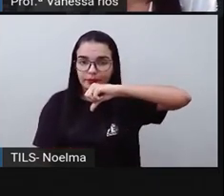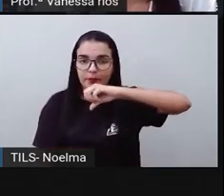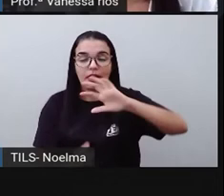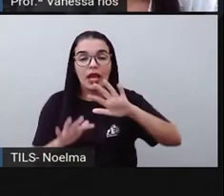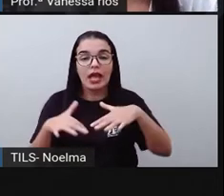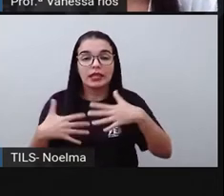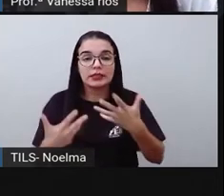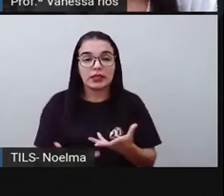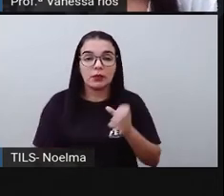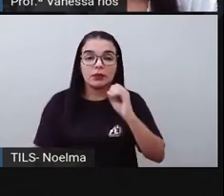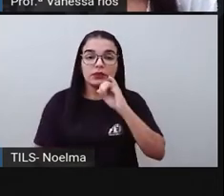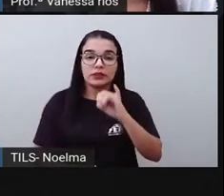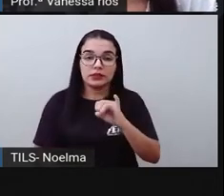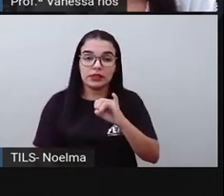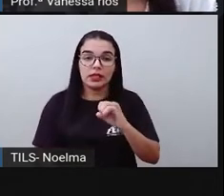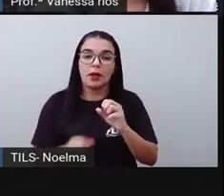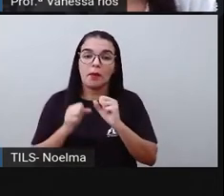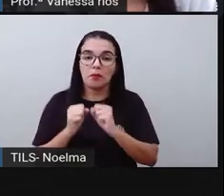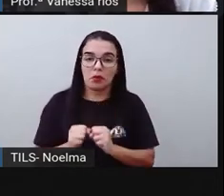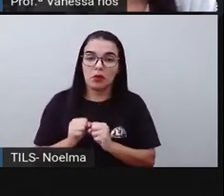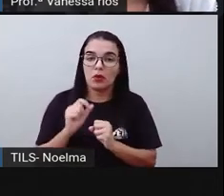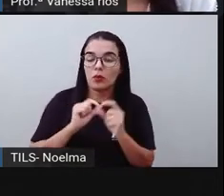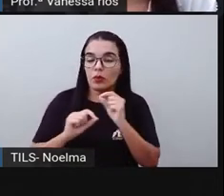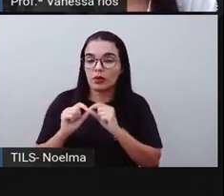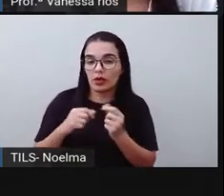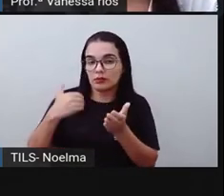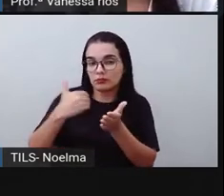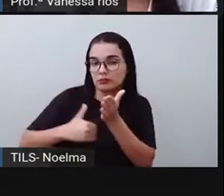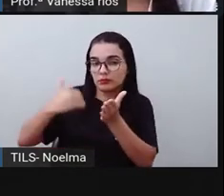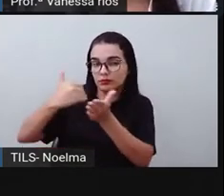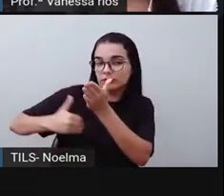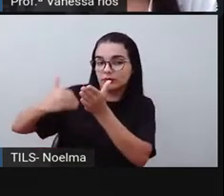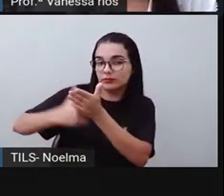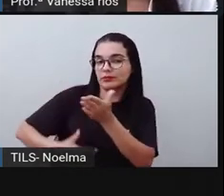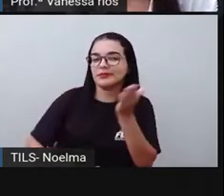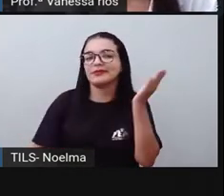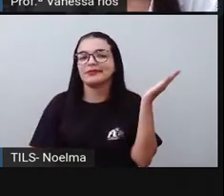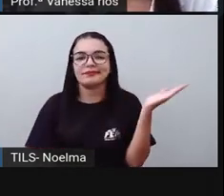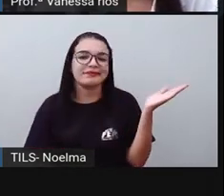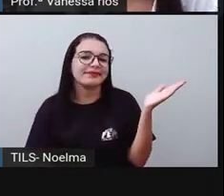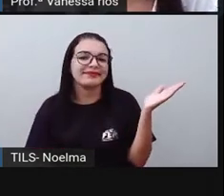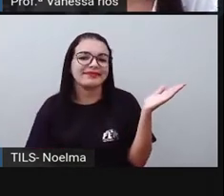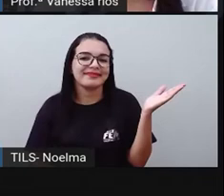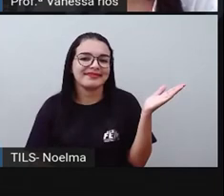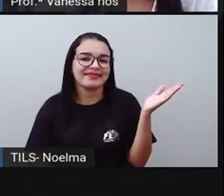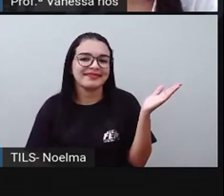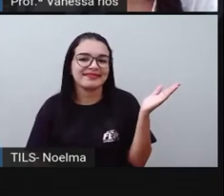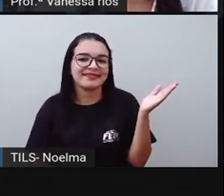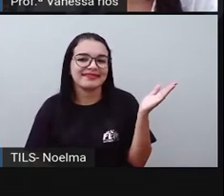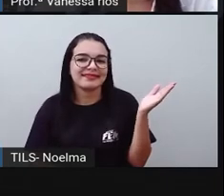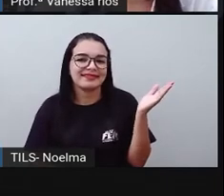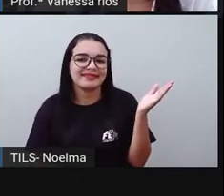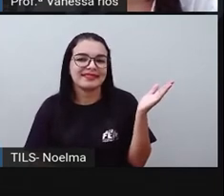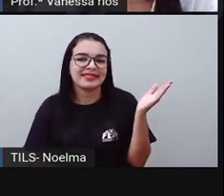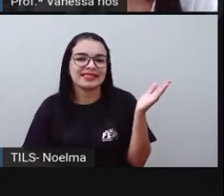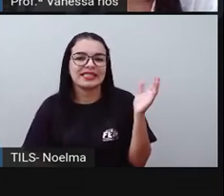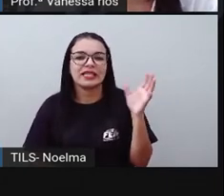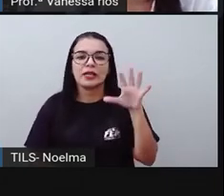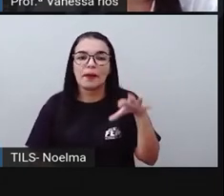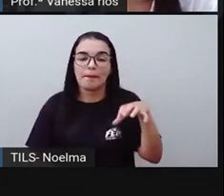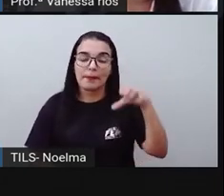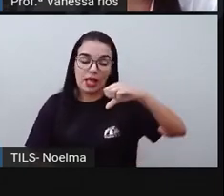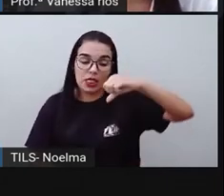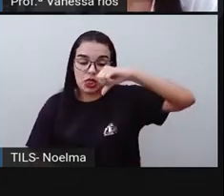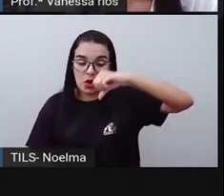Logo, podemos escrever a operação de subtração da seguinte maneira. Então, pego o valor total de bolinhas, que é nove,